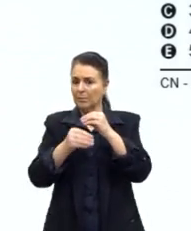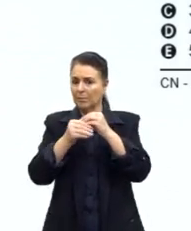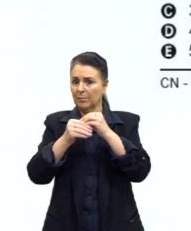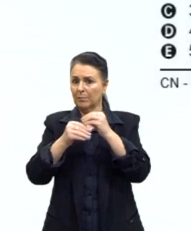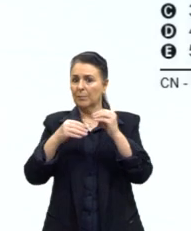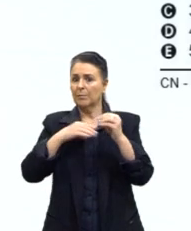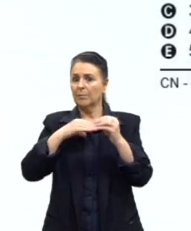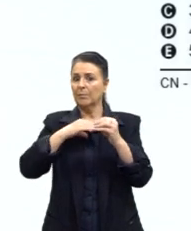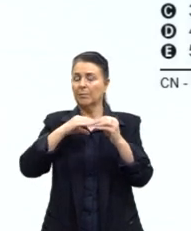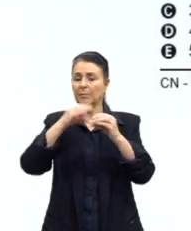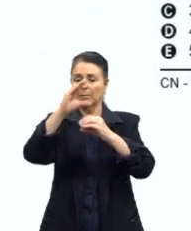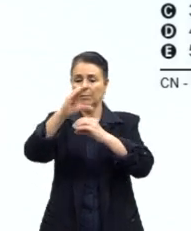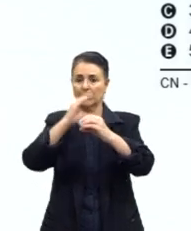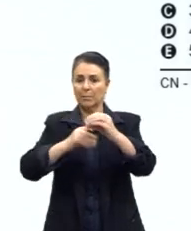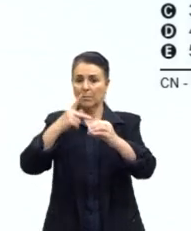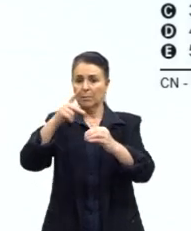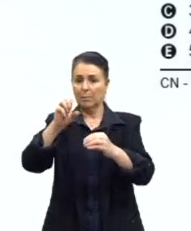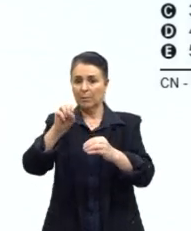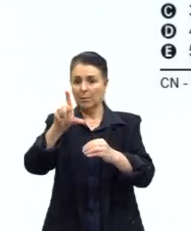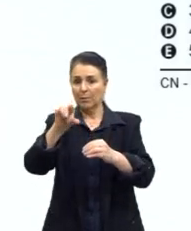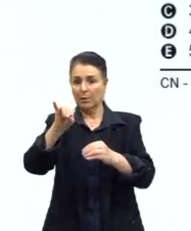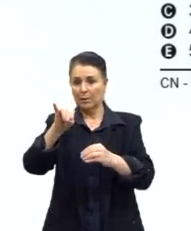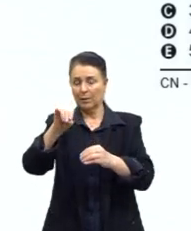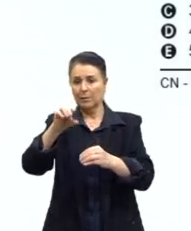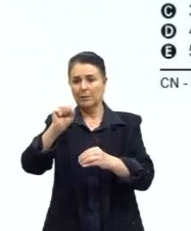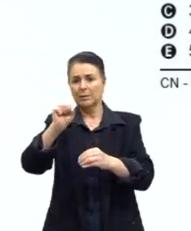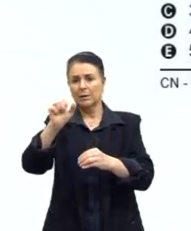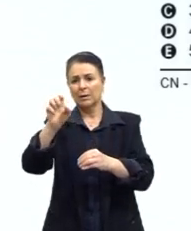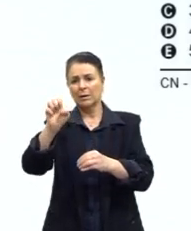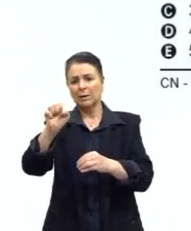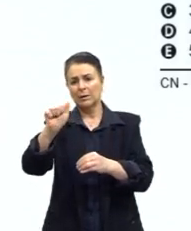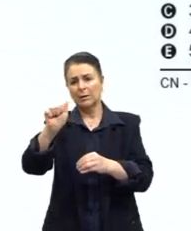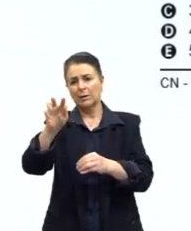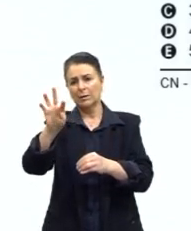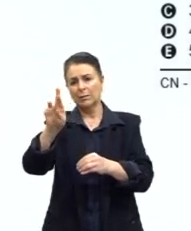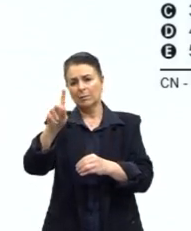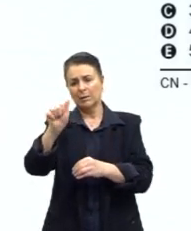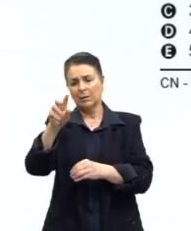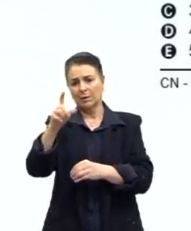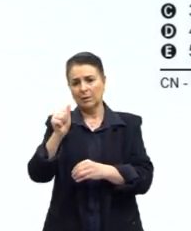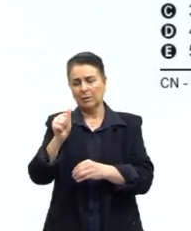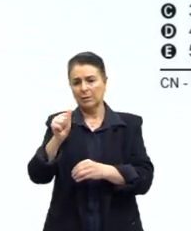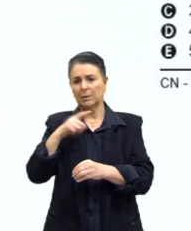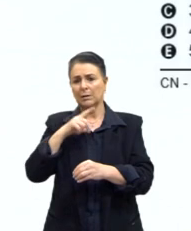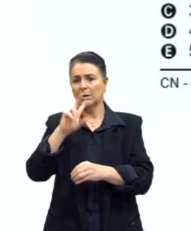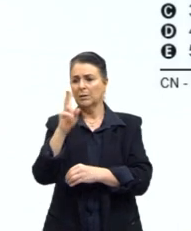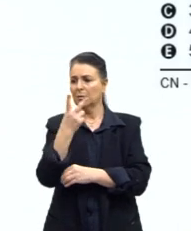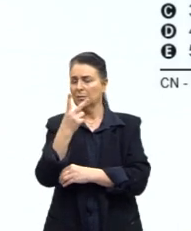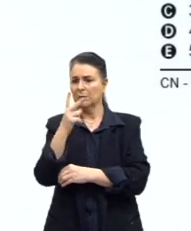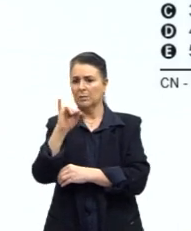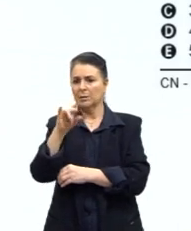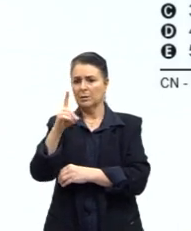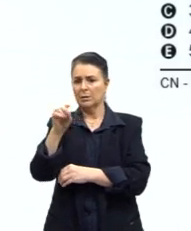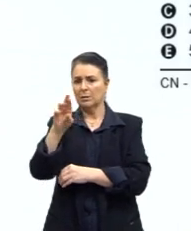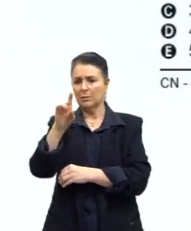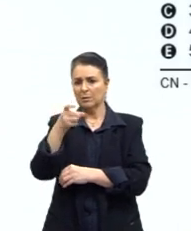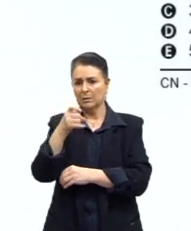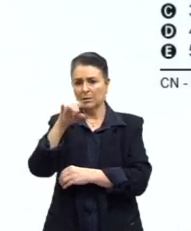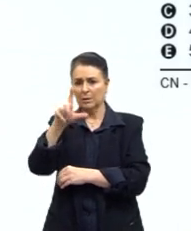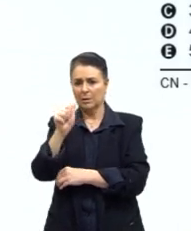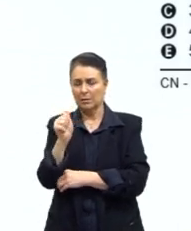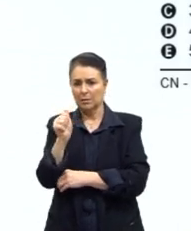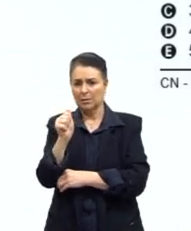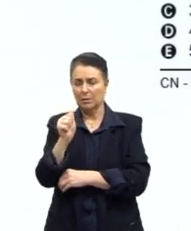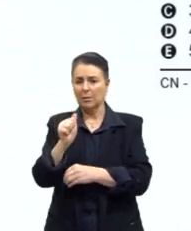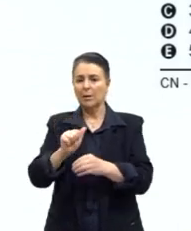poliinsaturada e hidroxila em carbono terminal. O catálogo dos óleos essenciais apresenta,